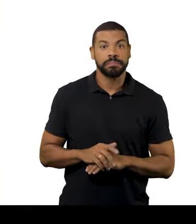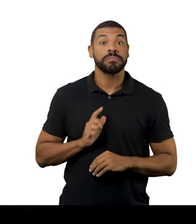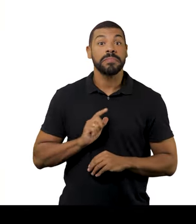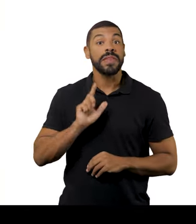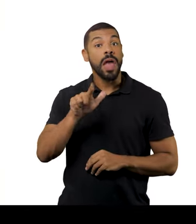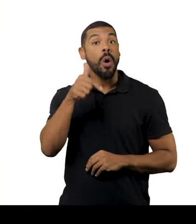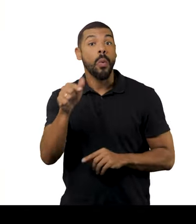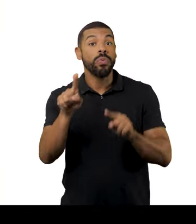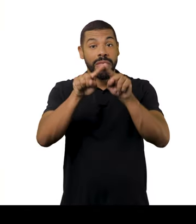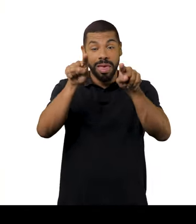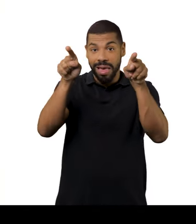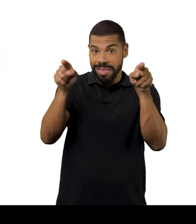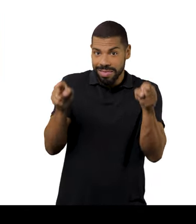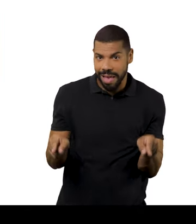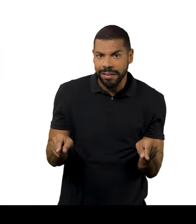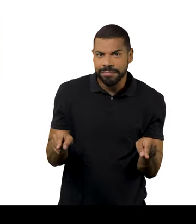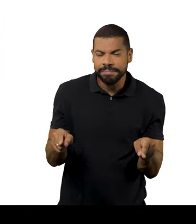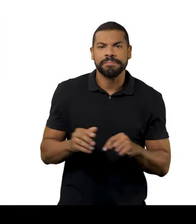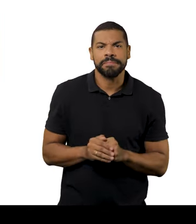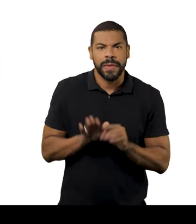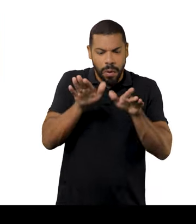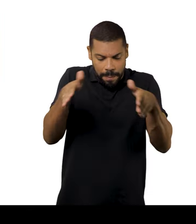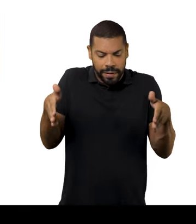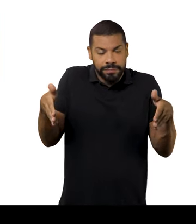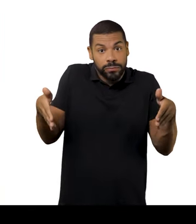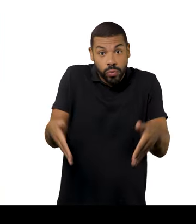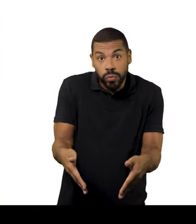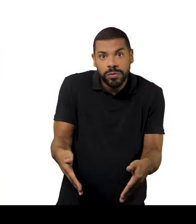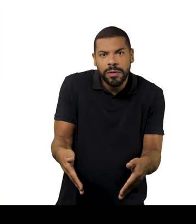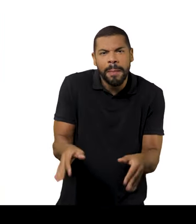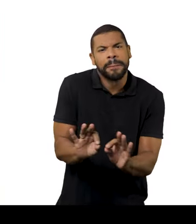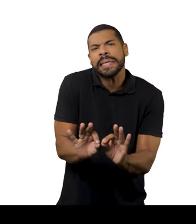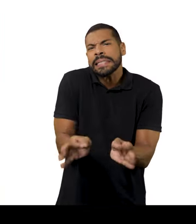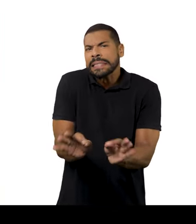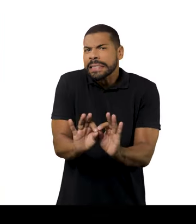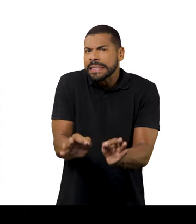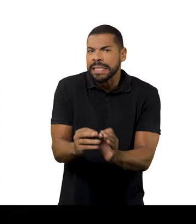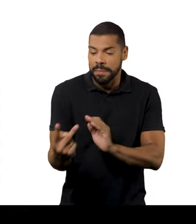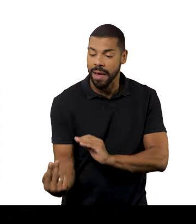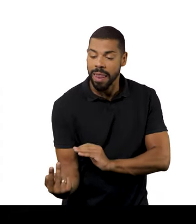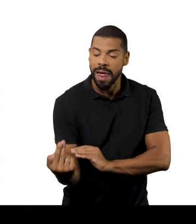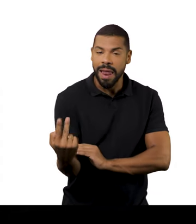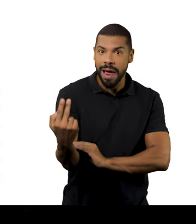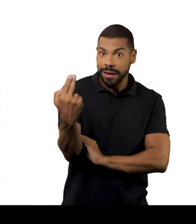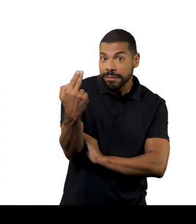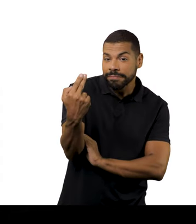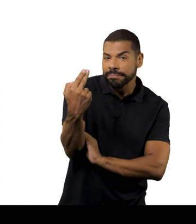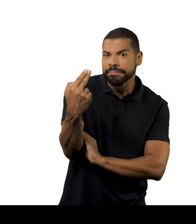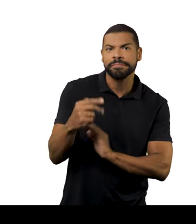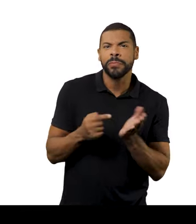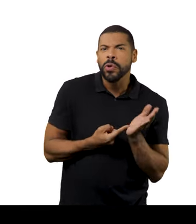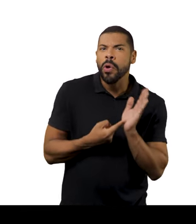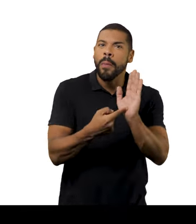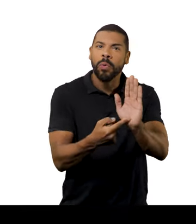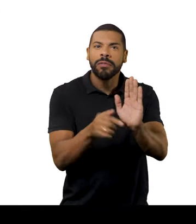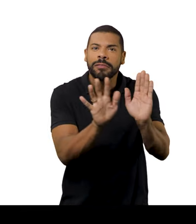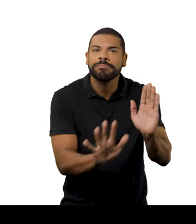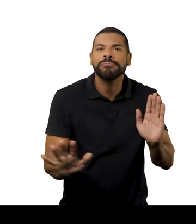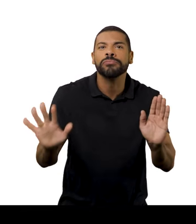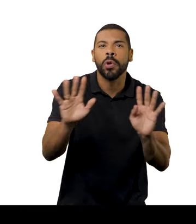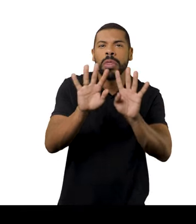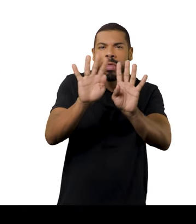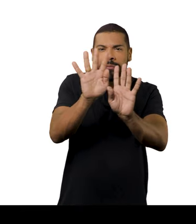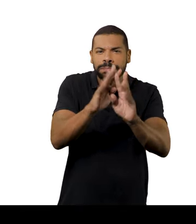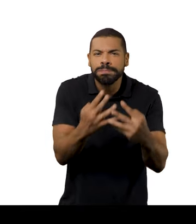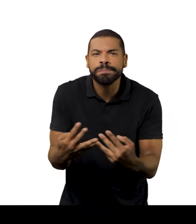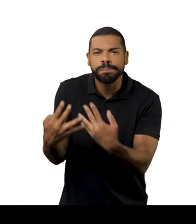um casaco muito amplo. E a saia lápis é mais simples ainda, né? Quer dizer, é uma saia que só tem um recorte lateral, porque eu quis que a